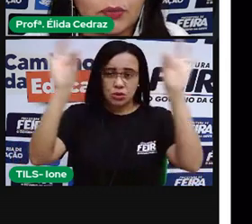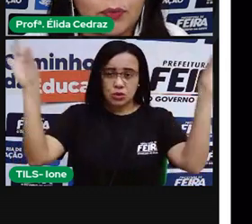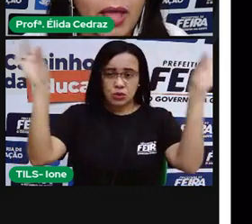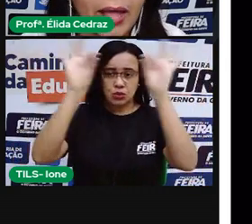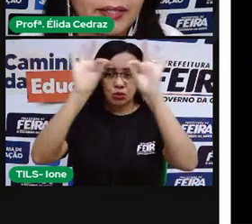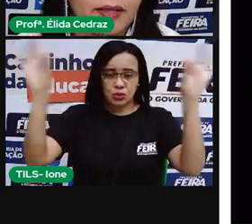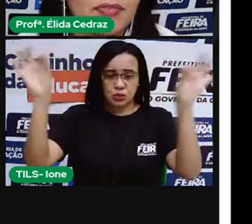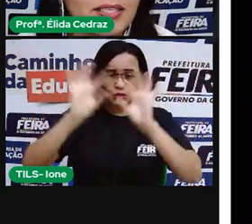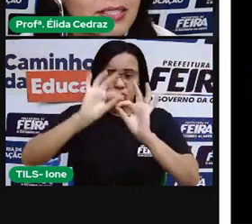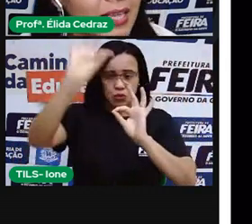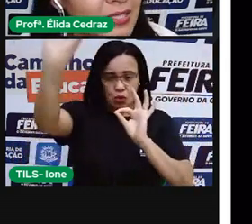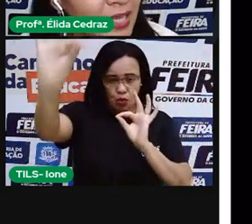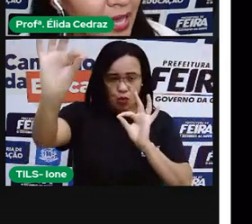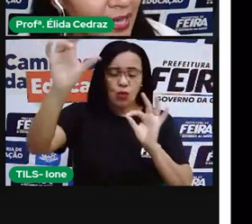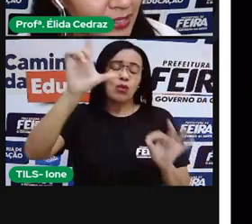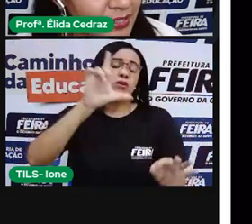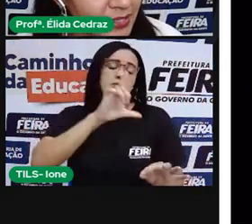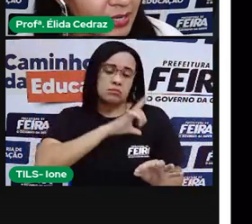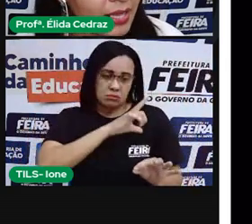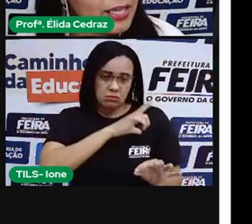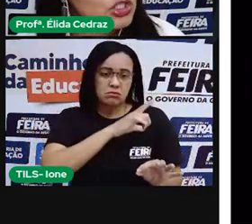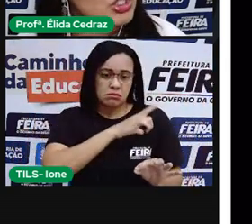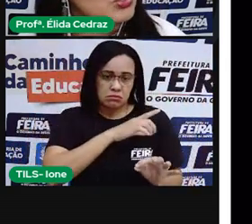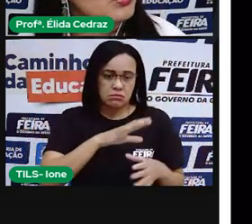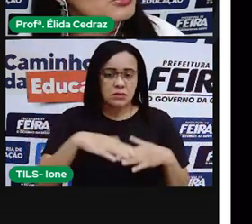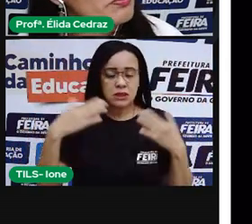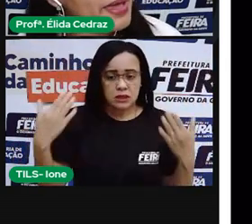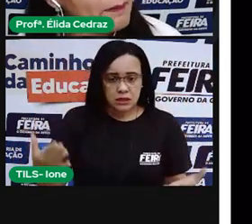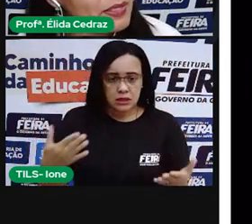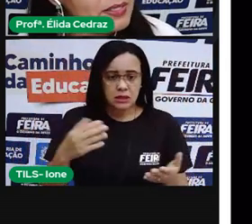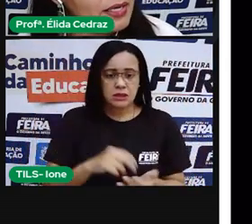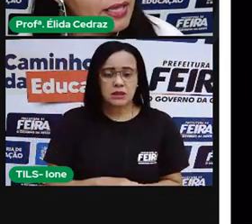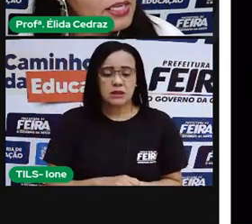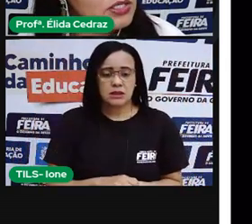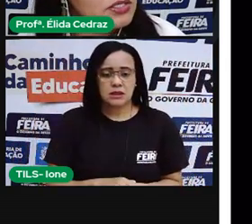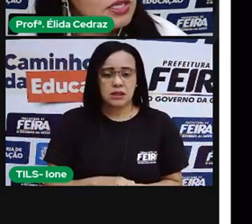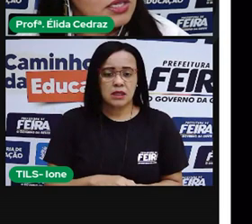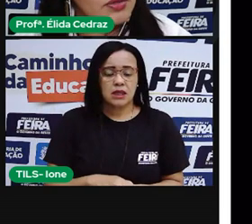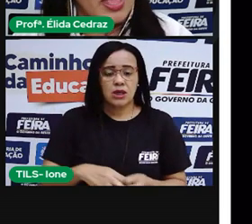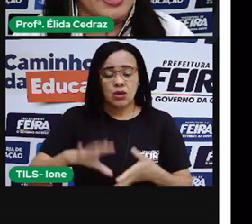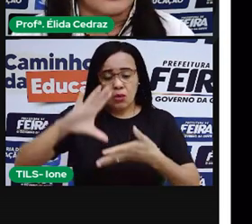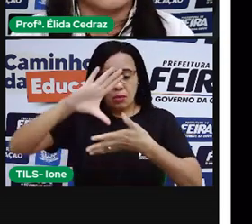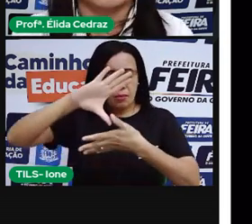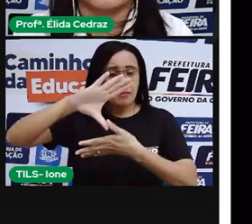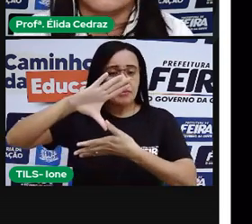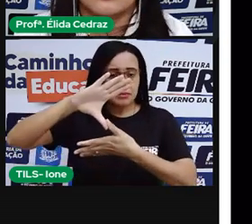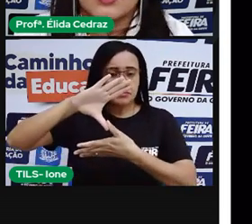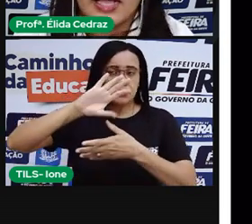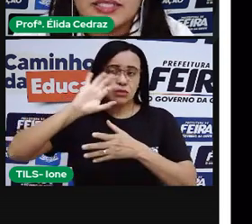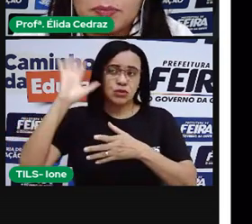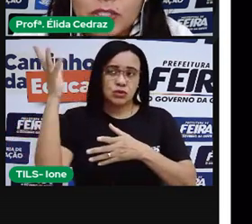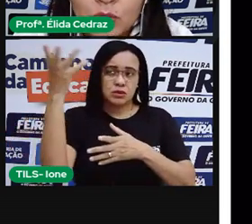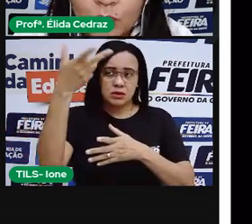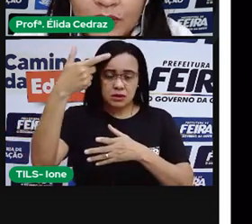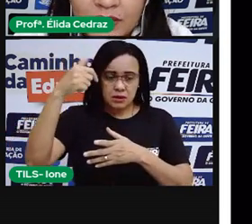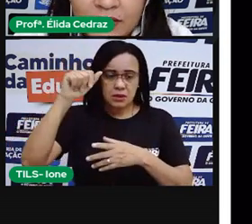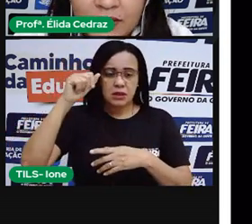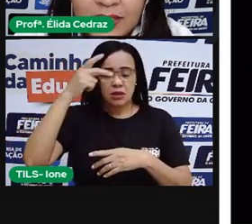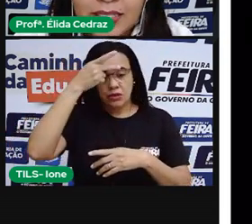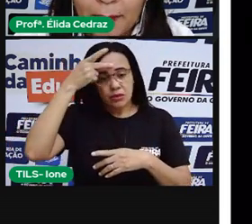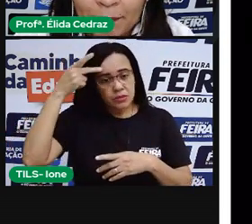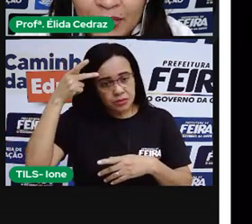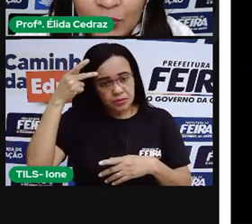Então, através das cartas celestes, dos mapas celestes, as pessoas